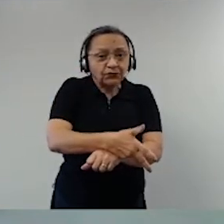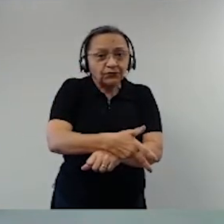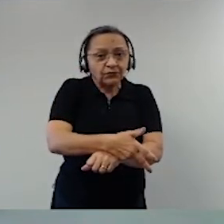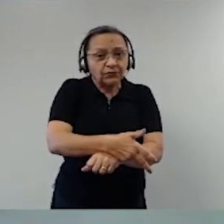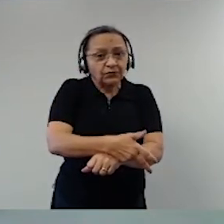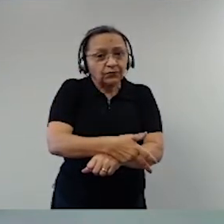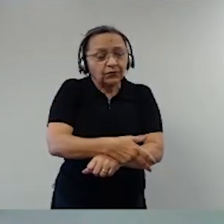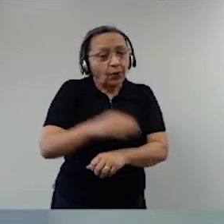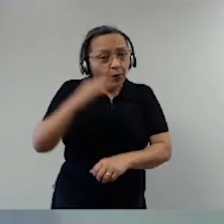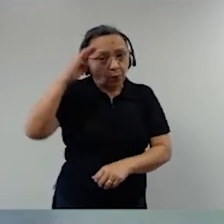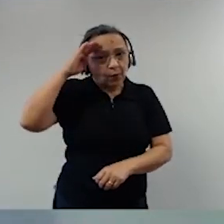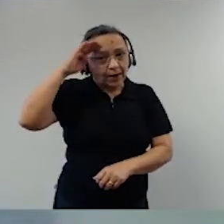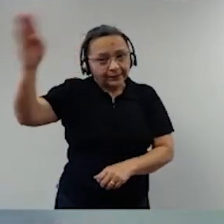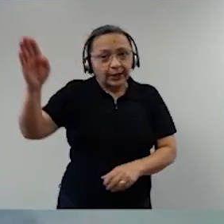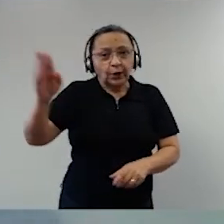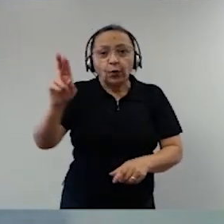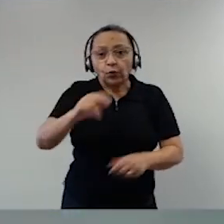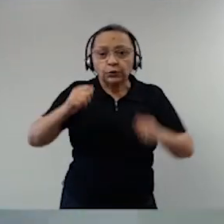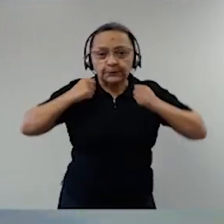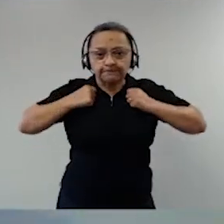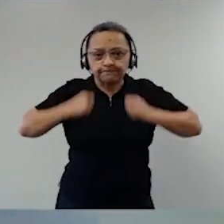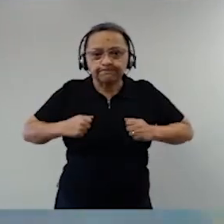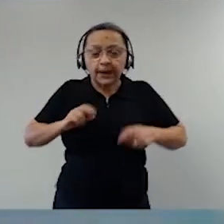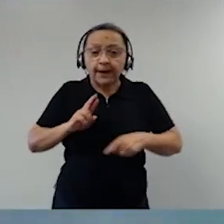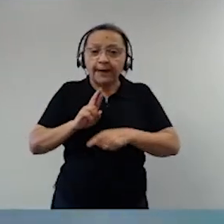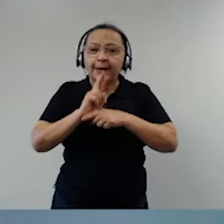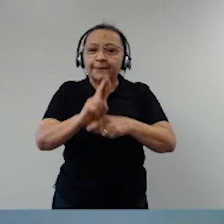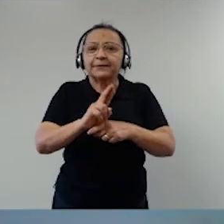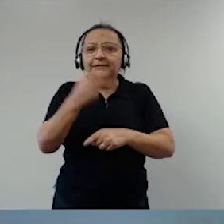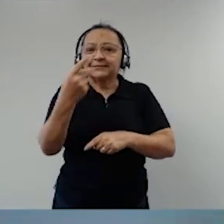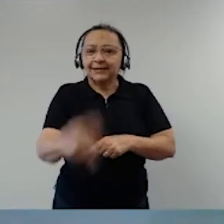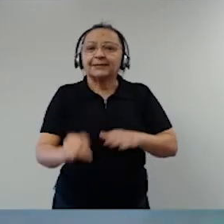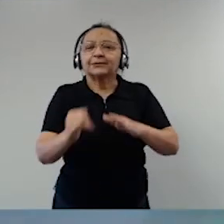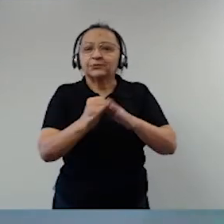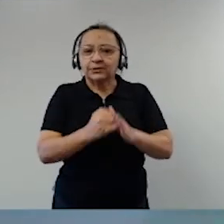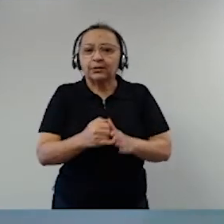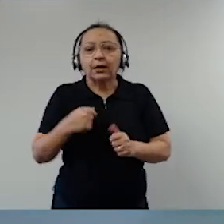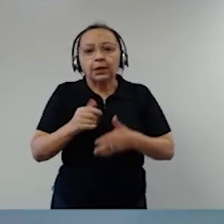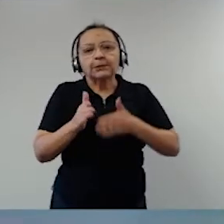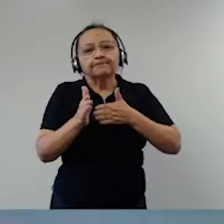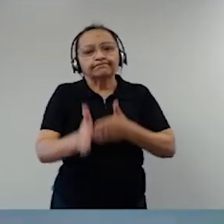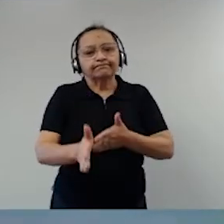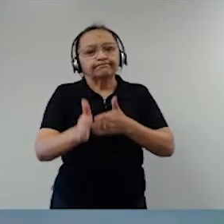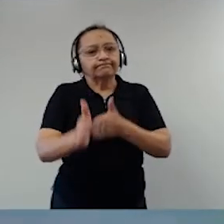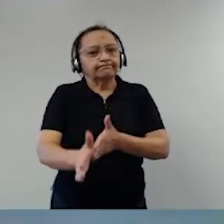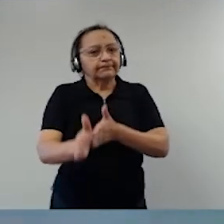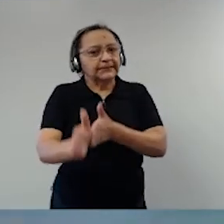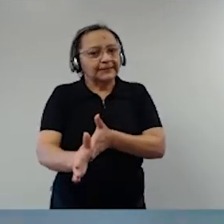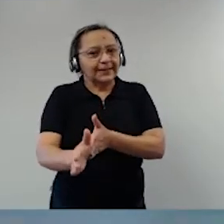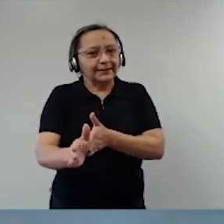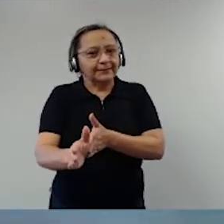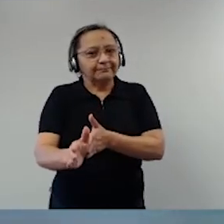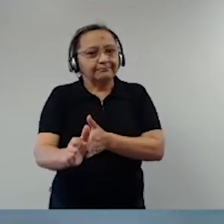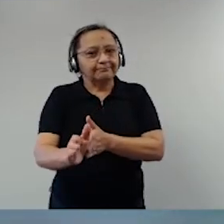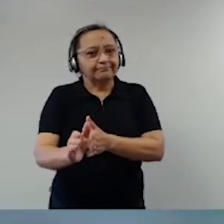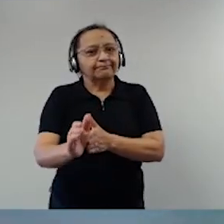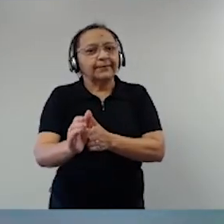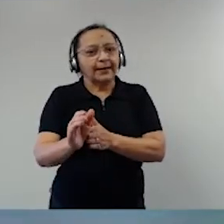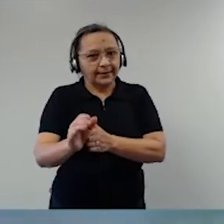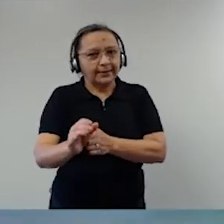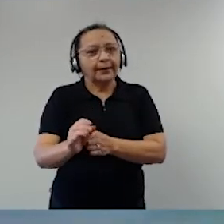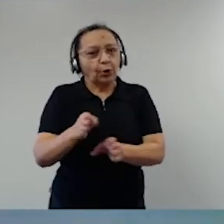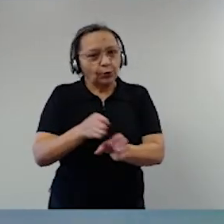entra no quartel, coloca o uniforme e representa a instituição, ele segue a linha de comando, a hierarquia, a disciplina,